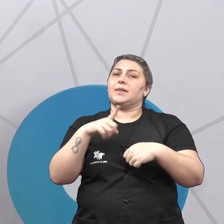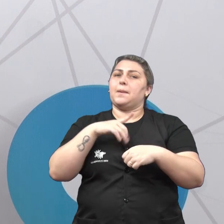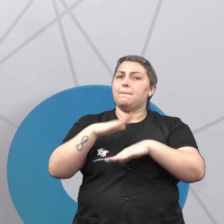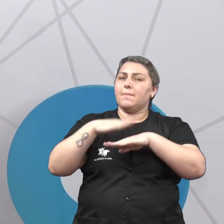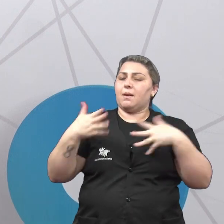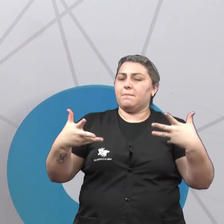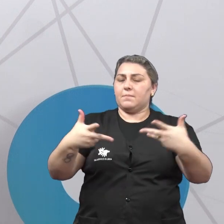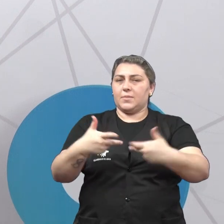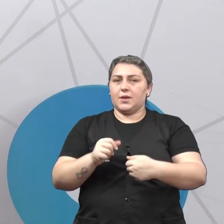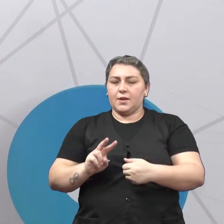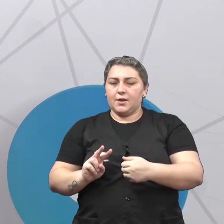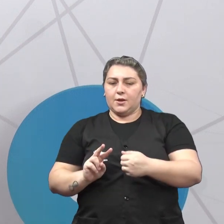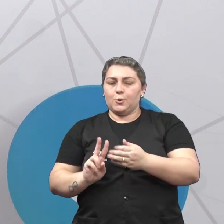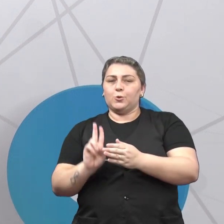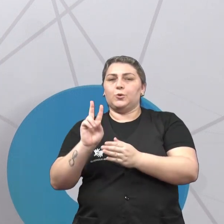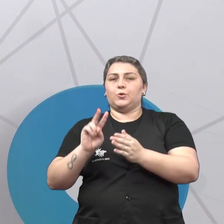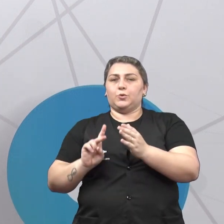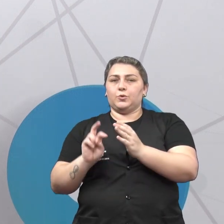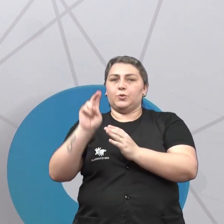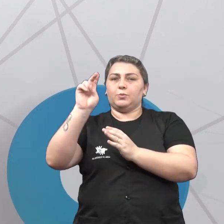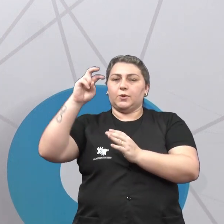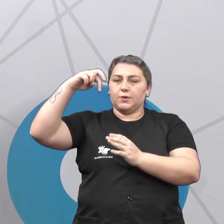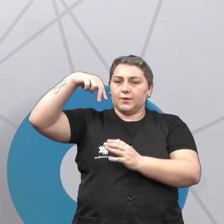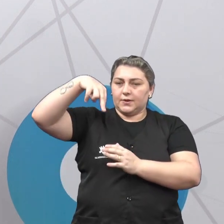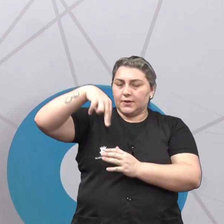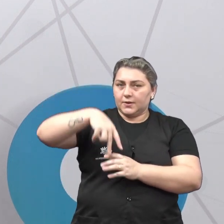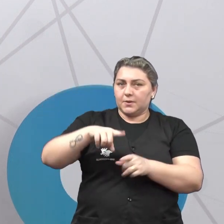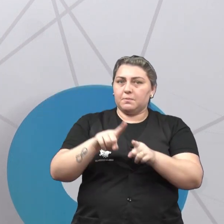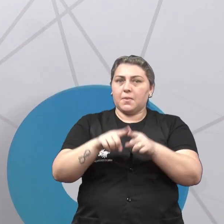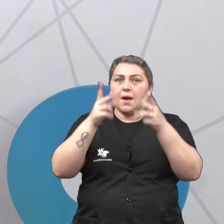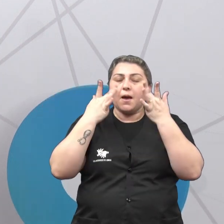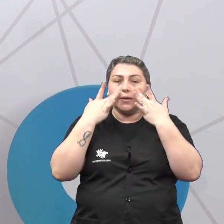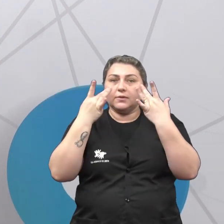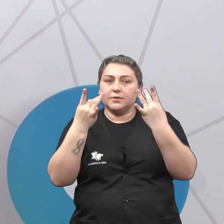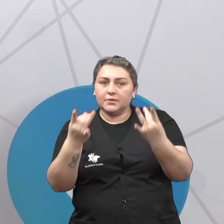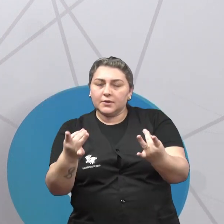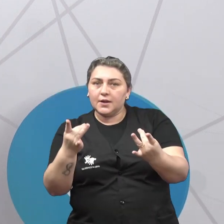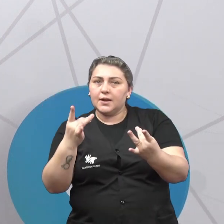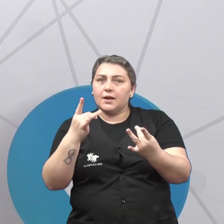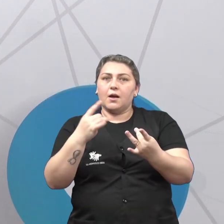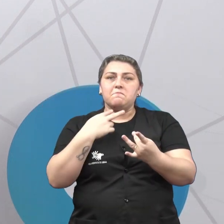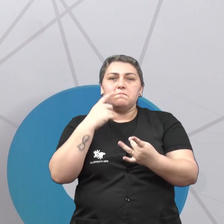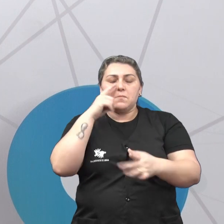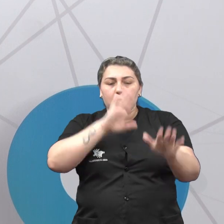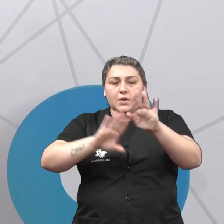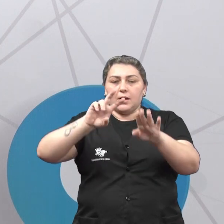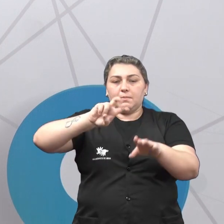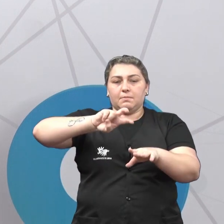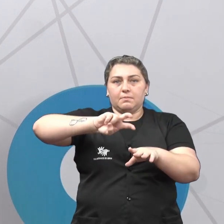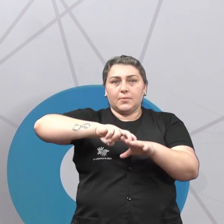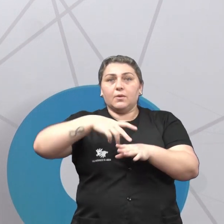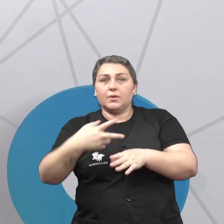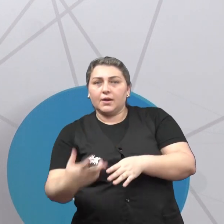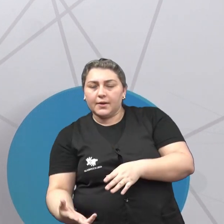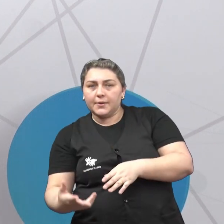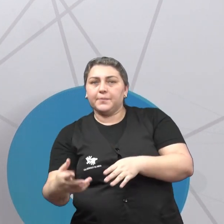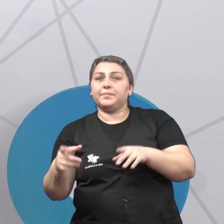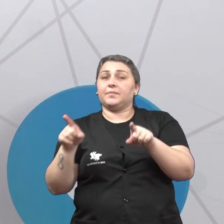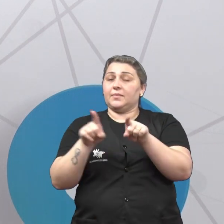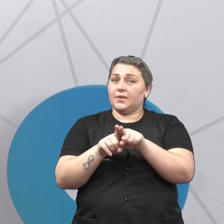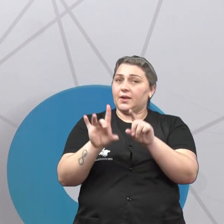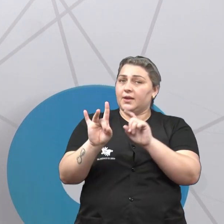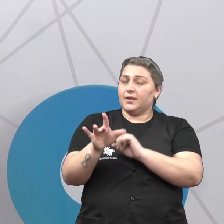Tem que subir e descer e ficar mais atento a você não cair e não se machucar. E a gente vai somente